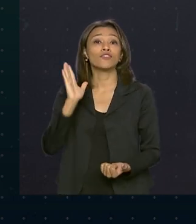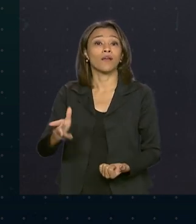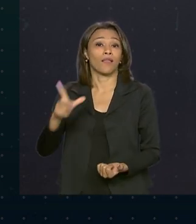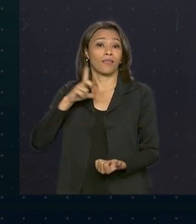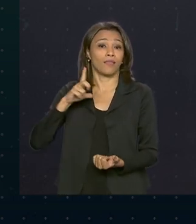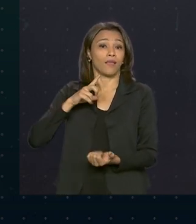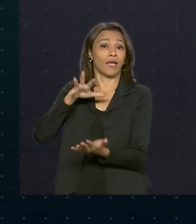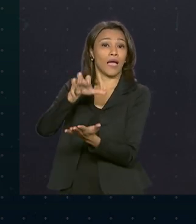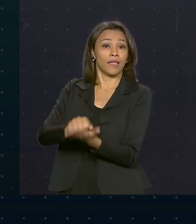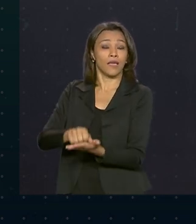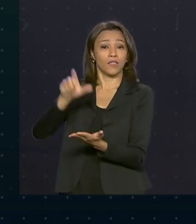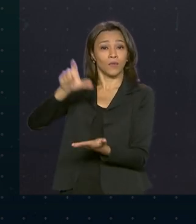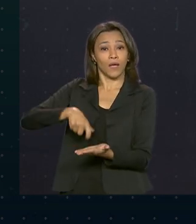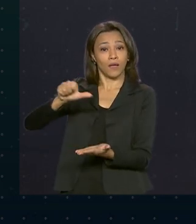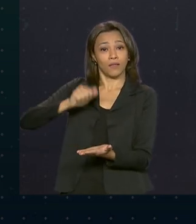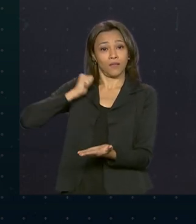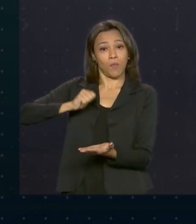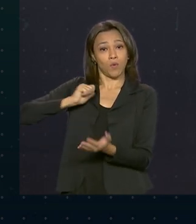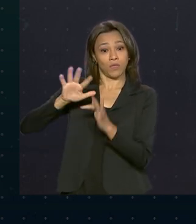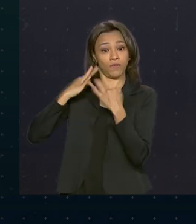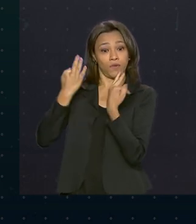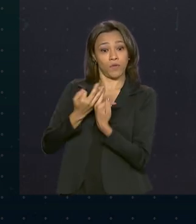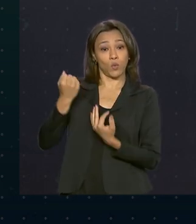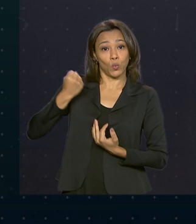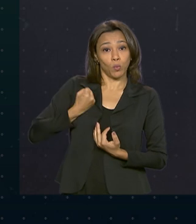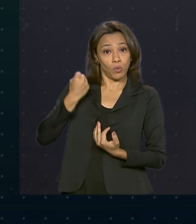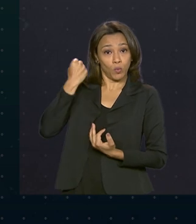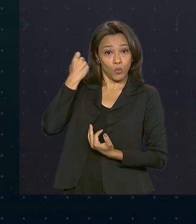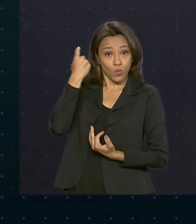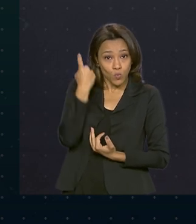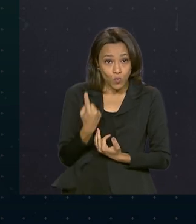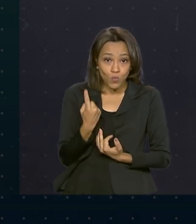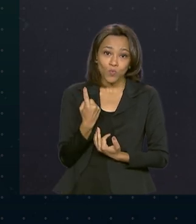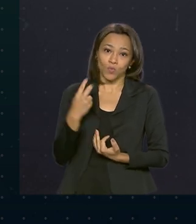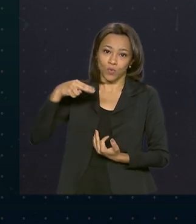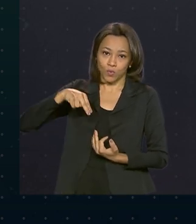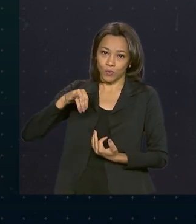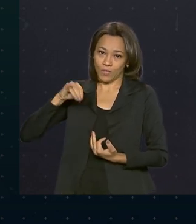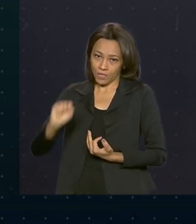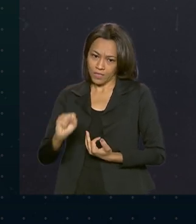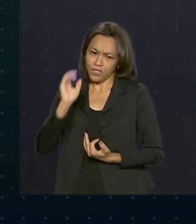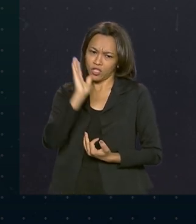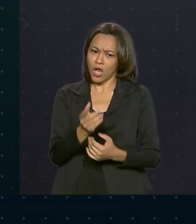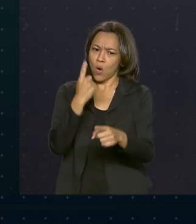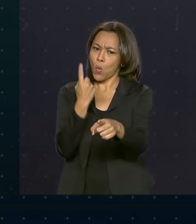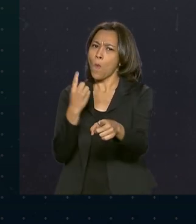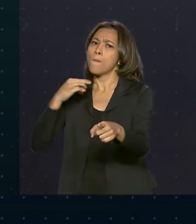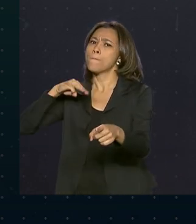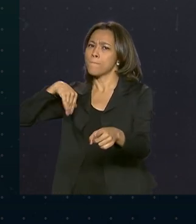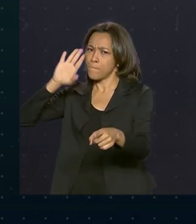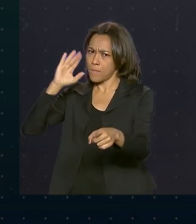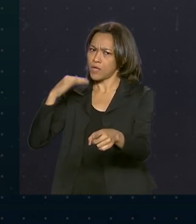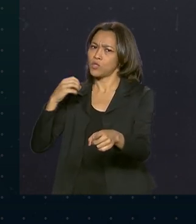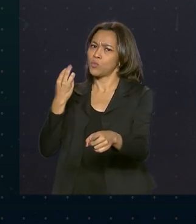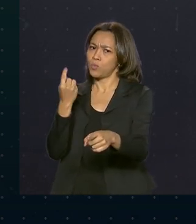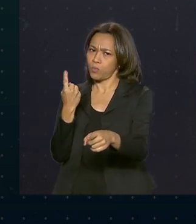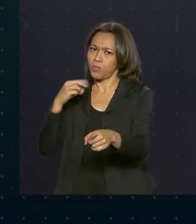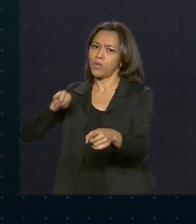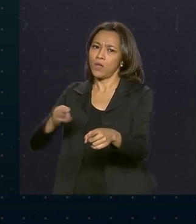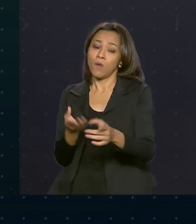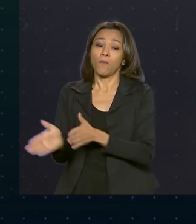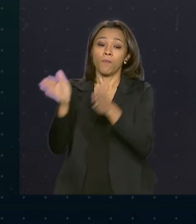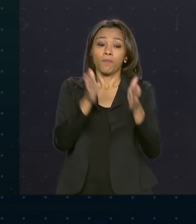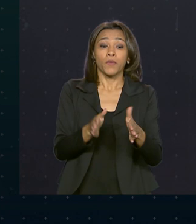Família com o NIS Final 1. Foram 1 milhão e 900 mil pagamentos. Na quarta-feira, o mesmo número de